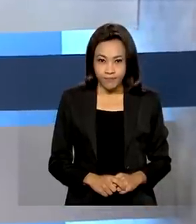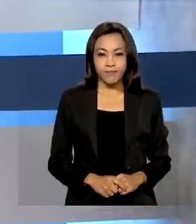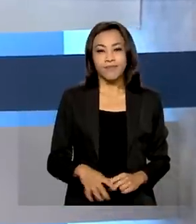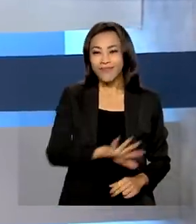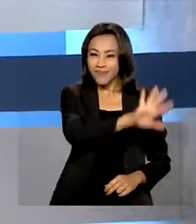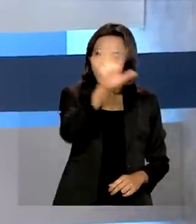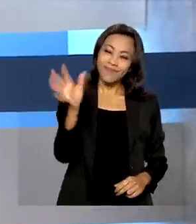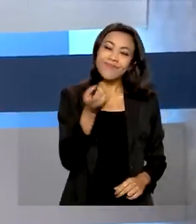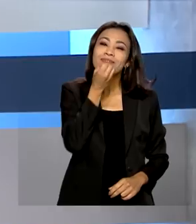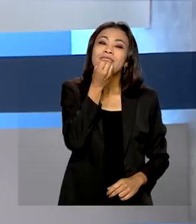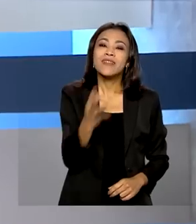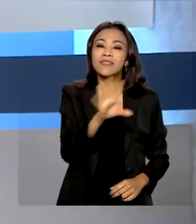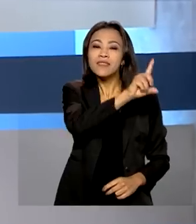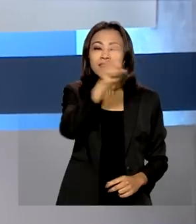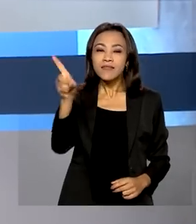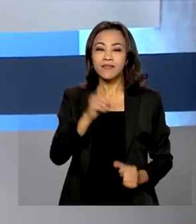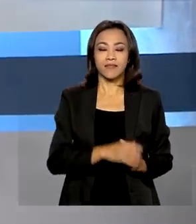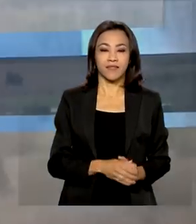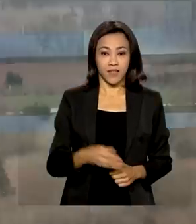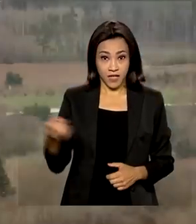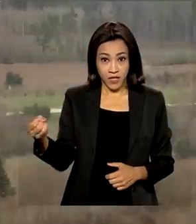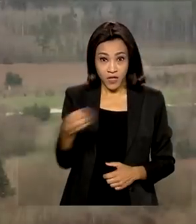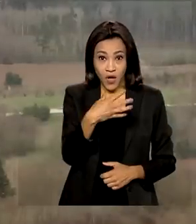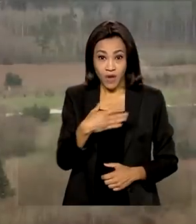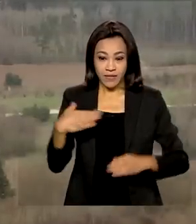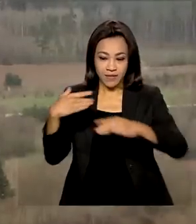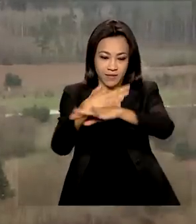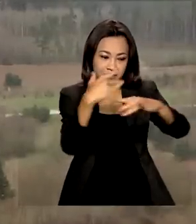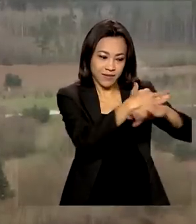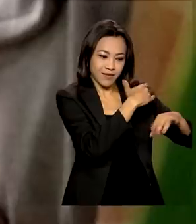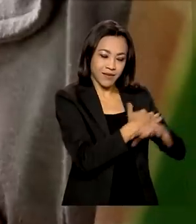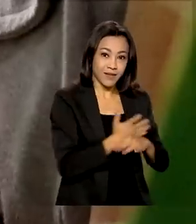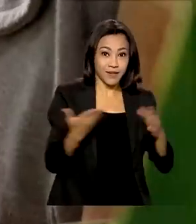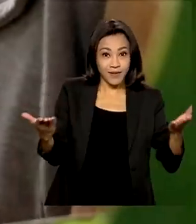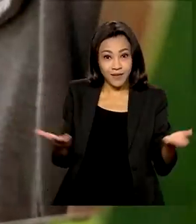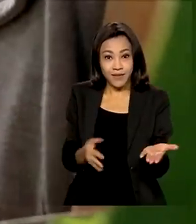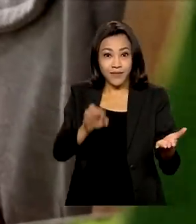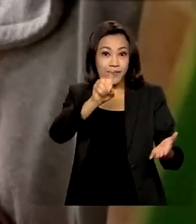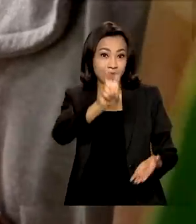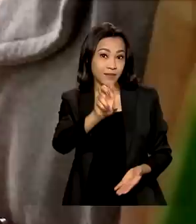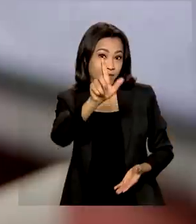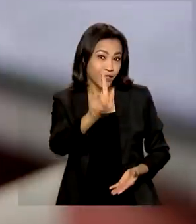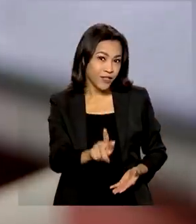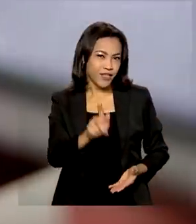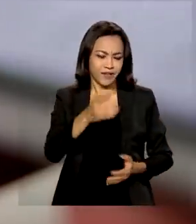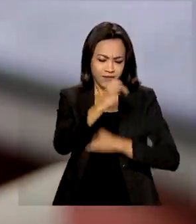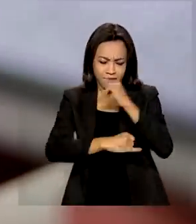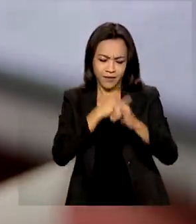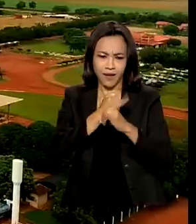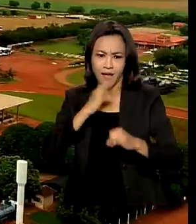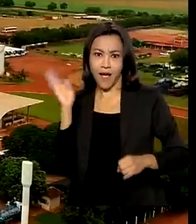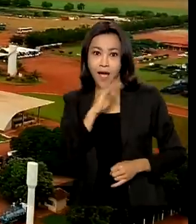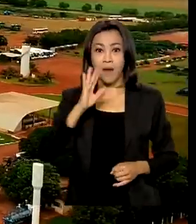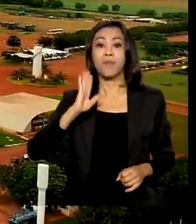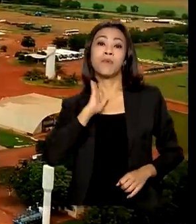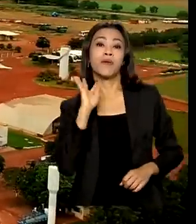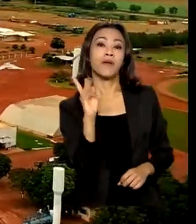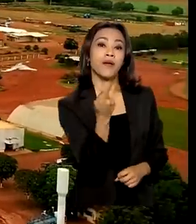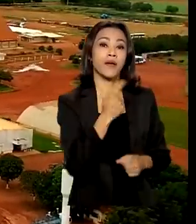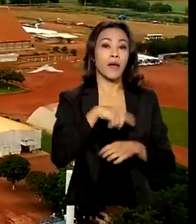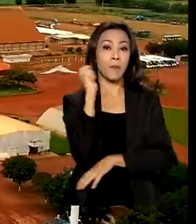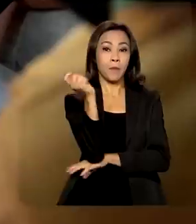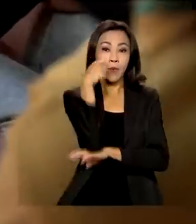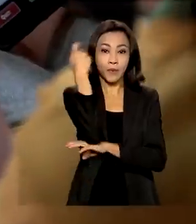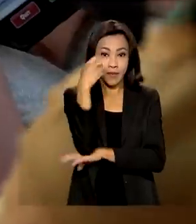Olá, bom dia! Novas cidades com 5G, internet mais rápida em BH, Porto Alegre e João